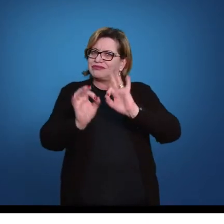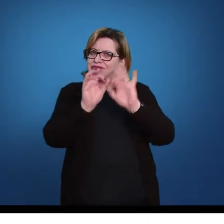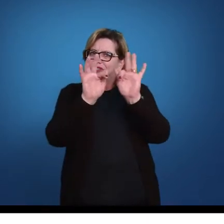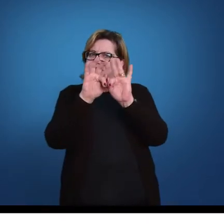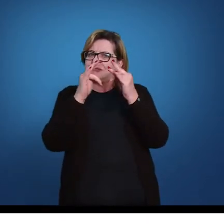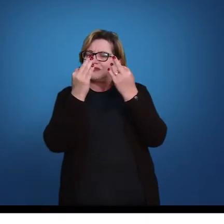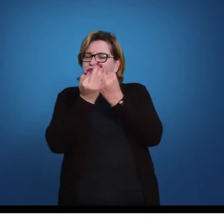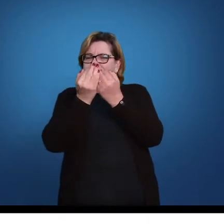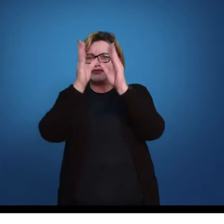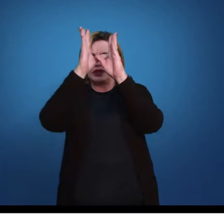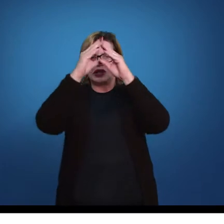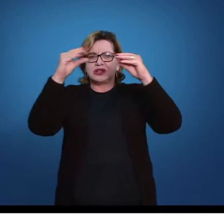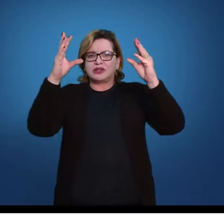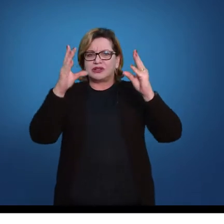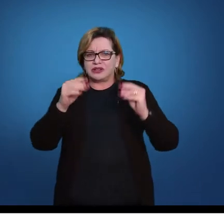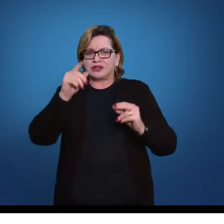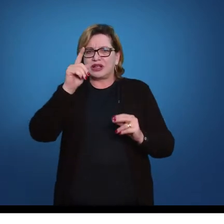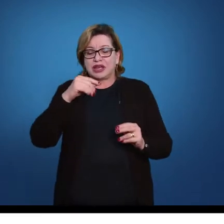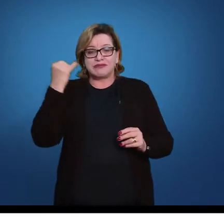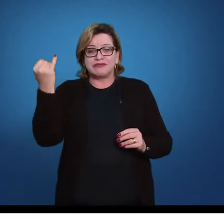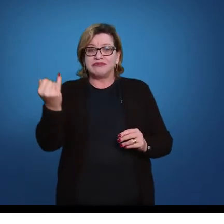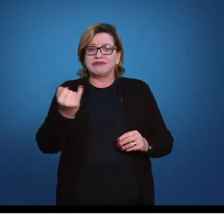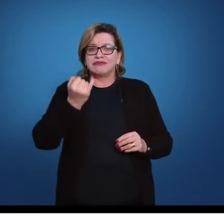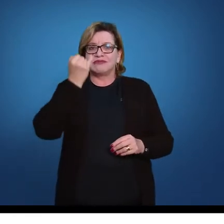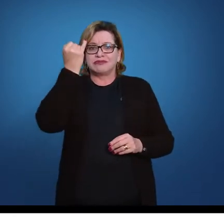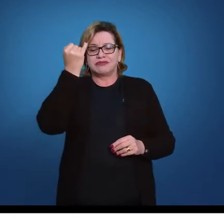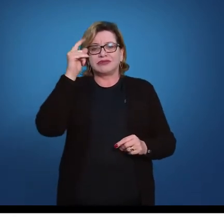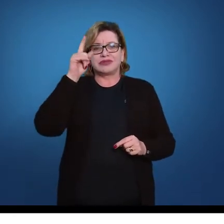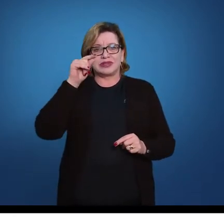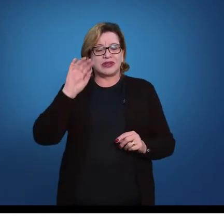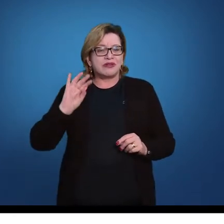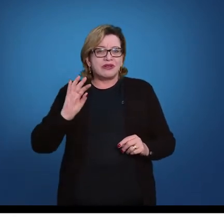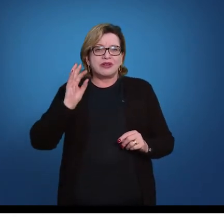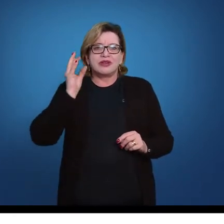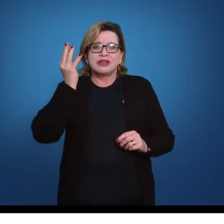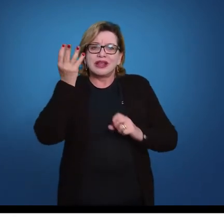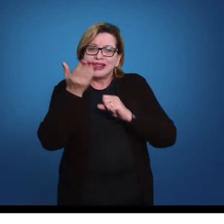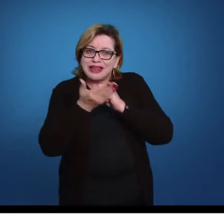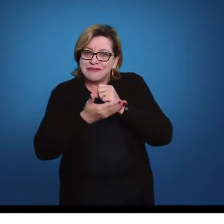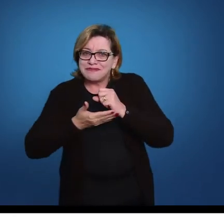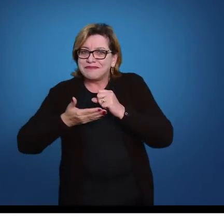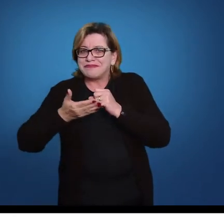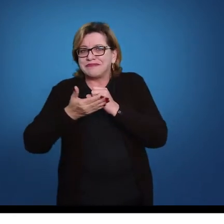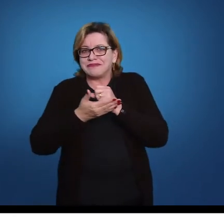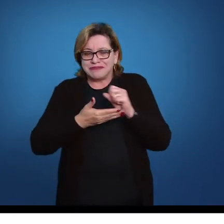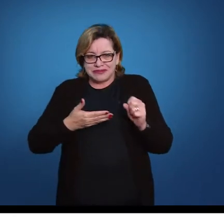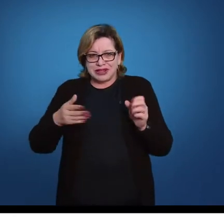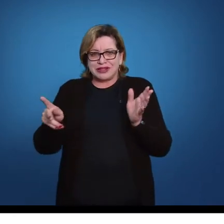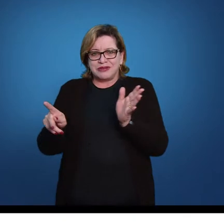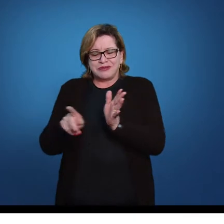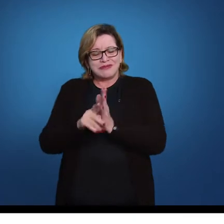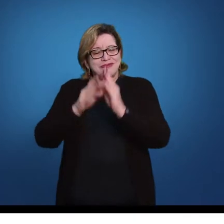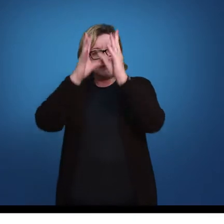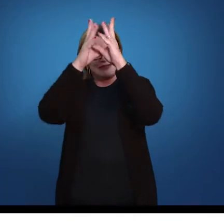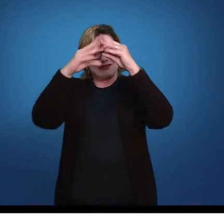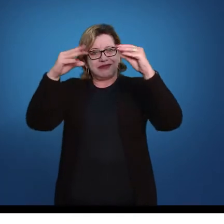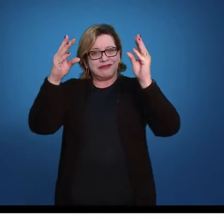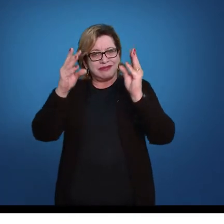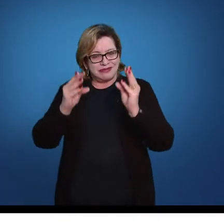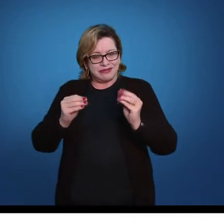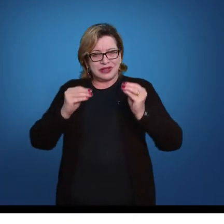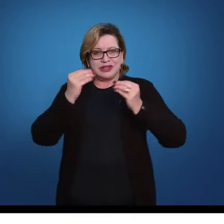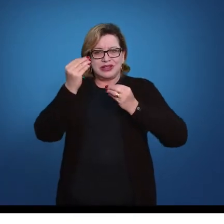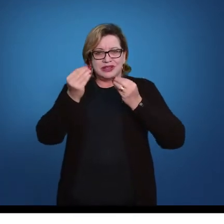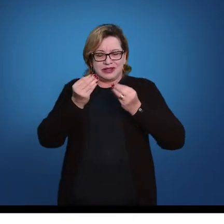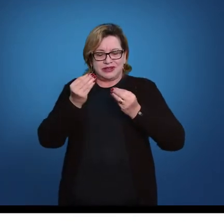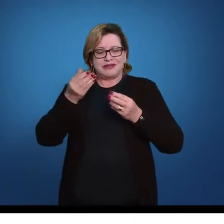familiar no circo é bastante importante, ela é, efetivamente, a base de uma companhia, principalmente